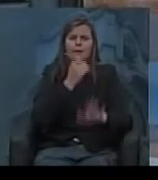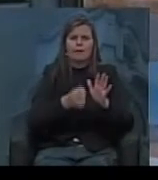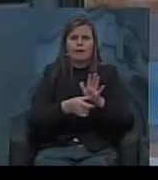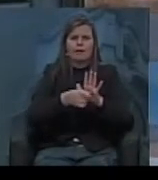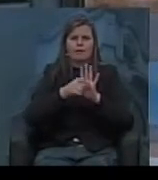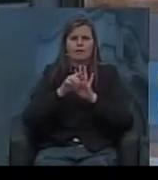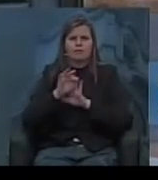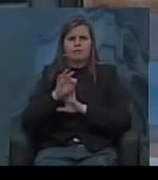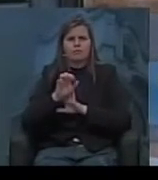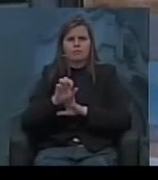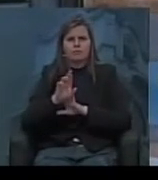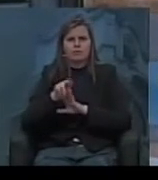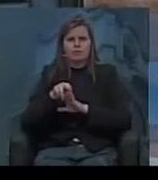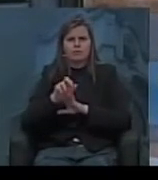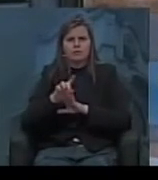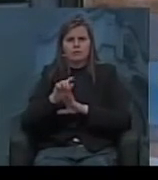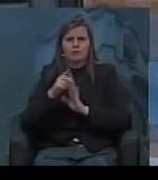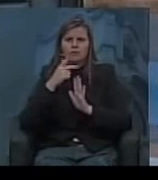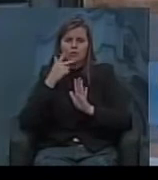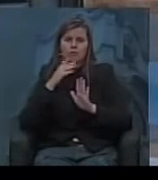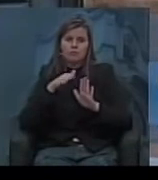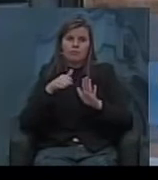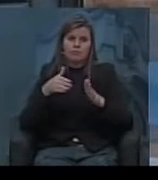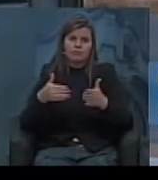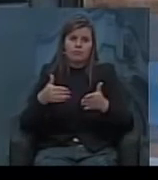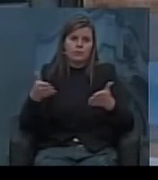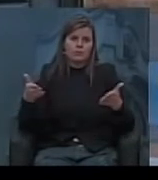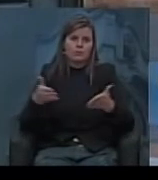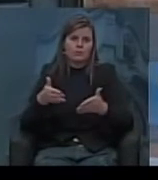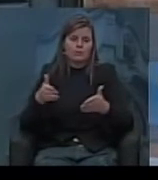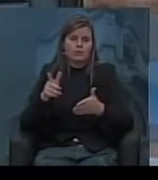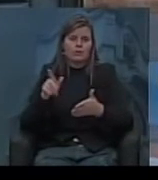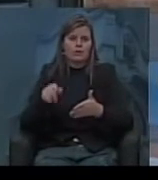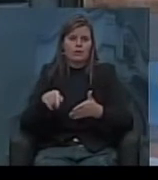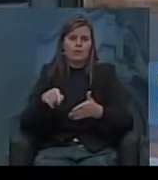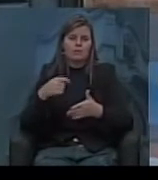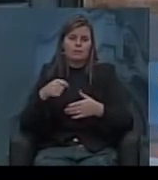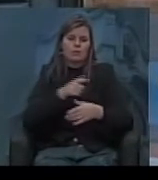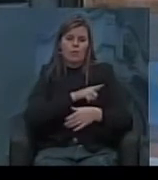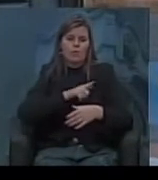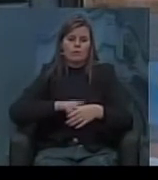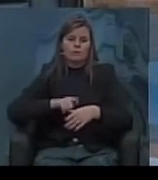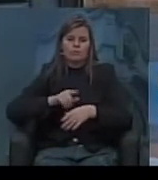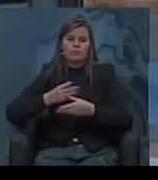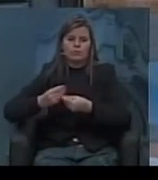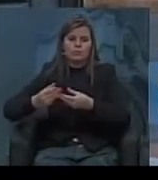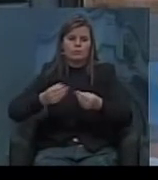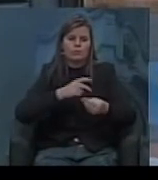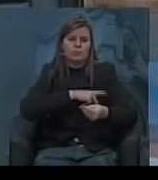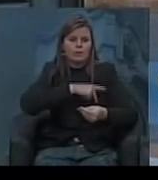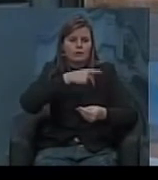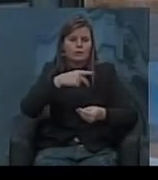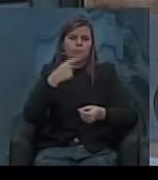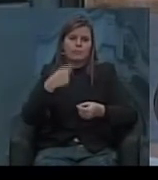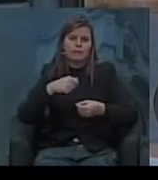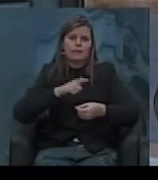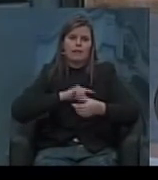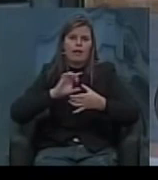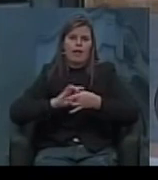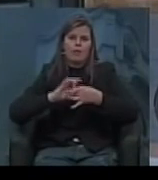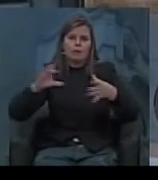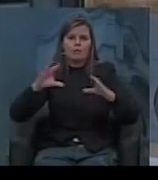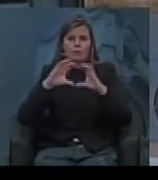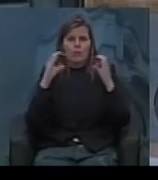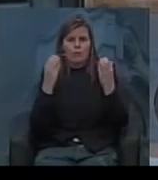comentou o governo de certa forma é um presidencialismo de coalizão ou seja ele precisa governar e muitas vezes com a aprovação do congresso então por isso que muitas